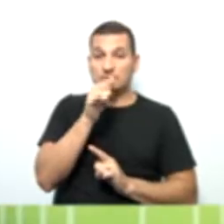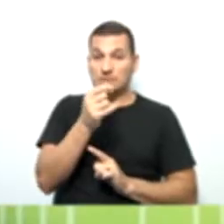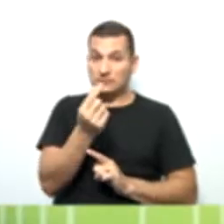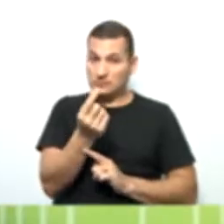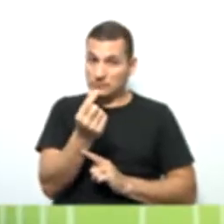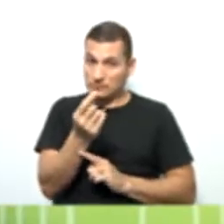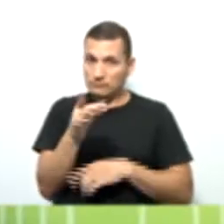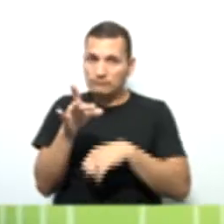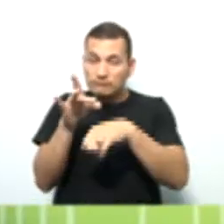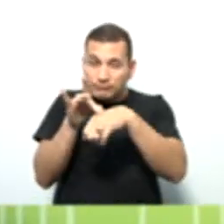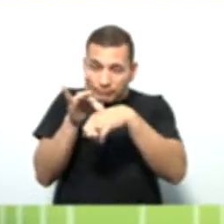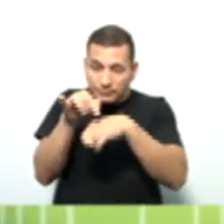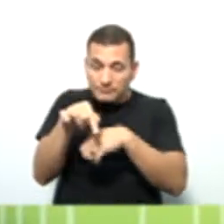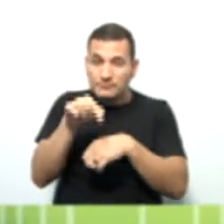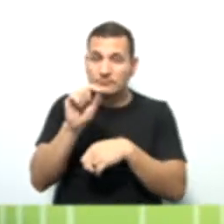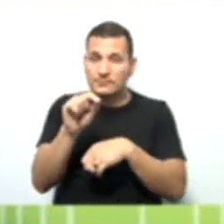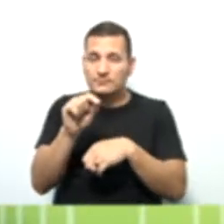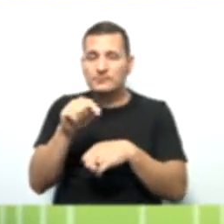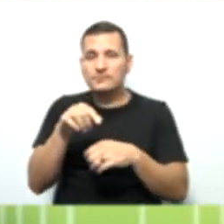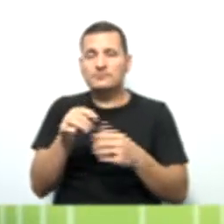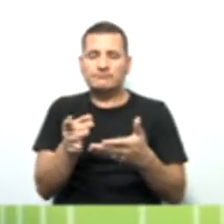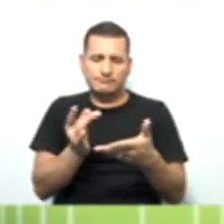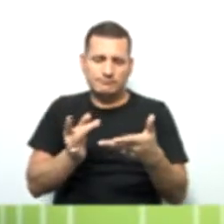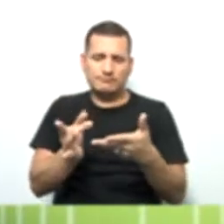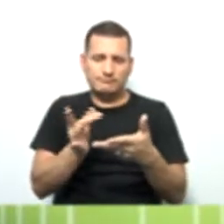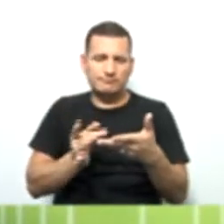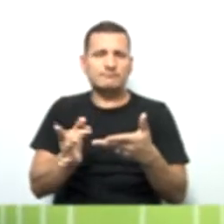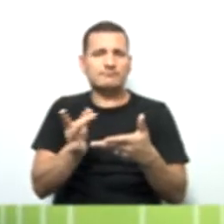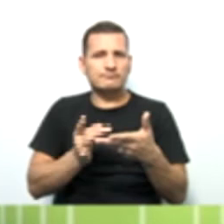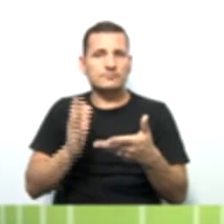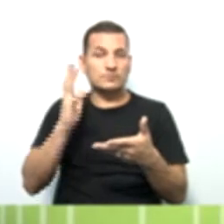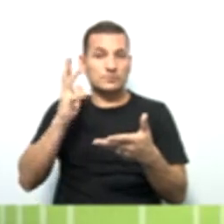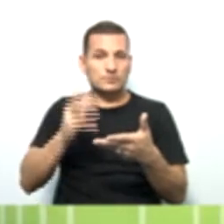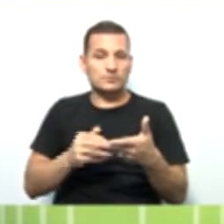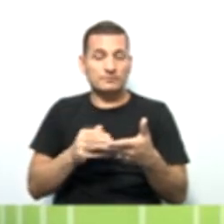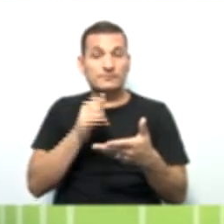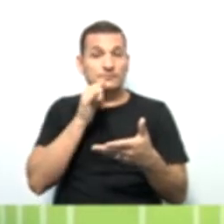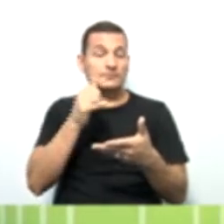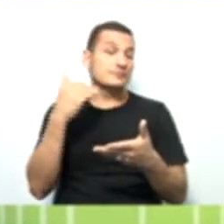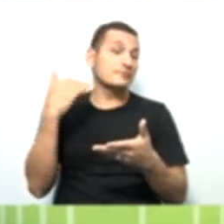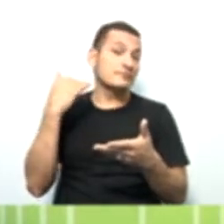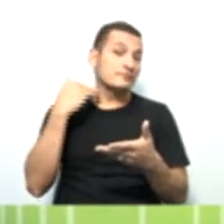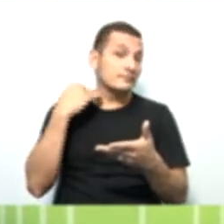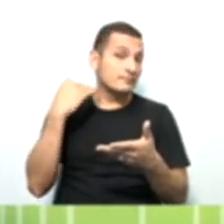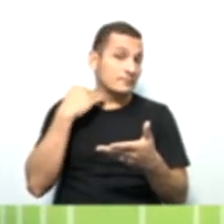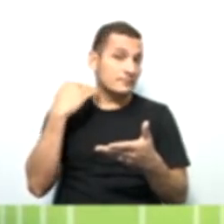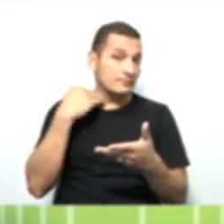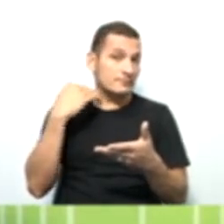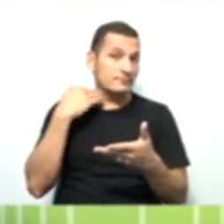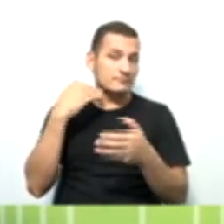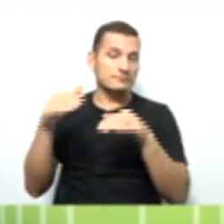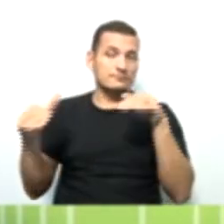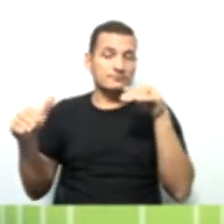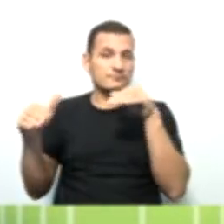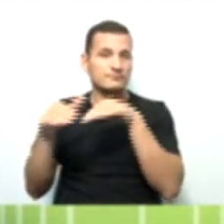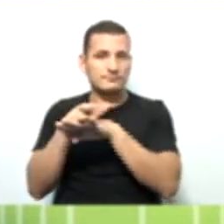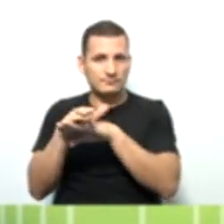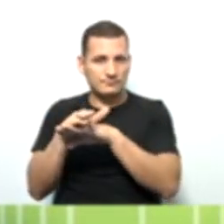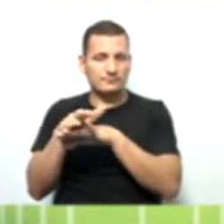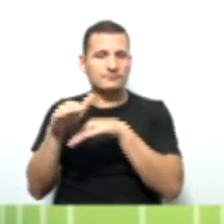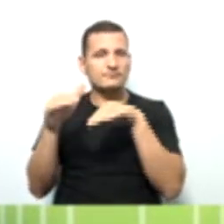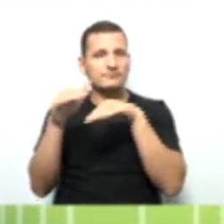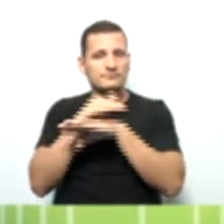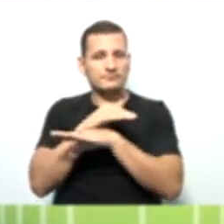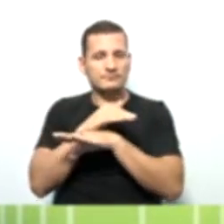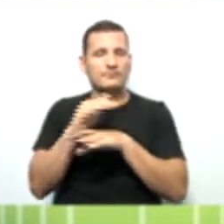caixa, ele vai contar centavo por centavo. Se estiver em conta bancária, que hoje em dia geralmente está em conta bancária, ele